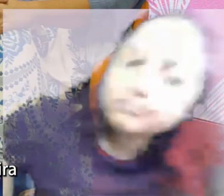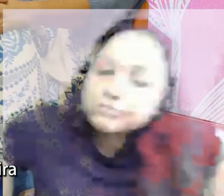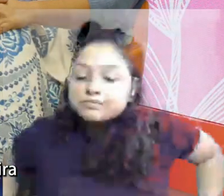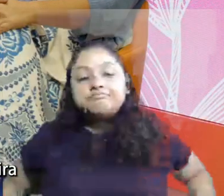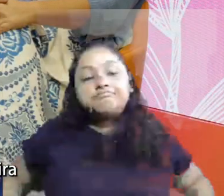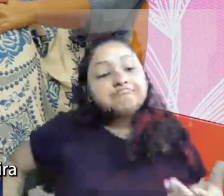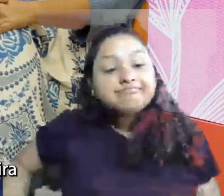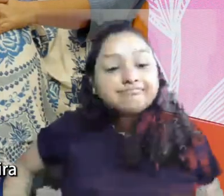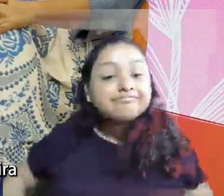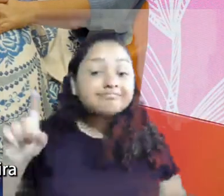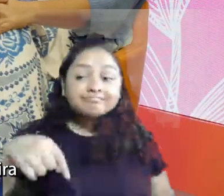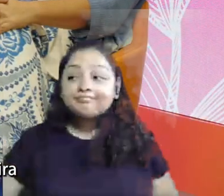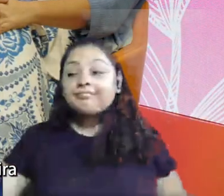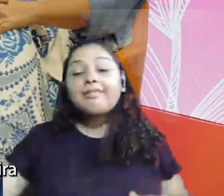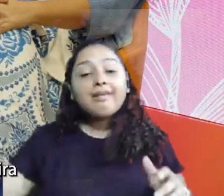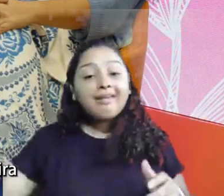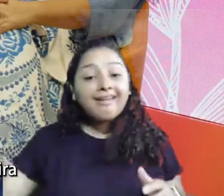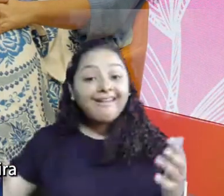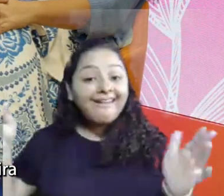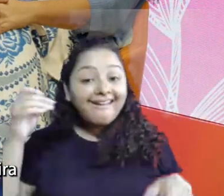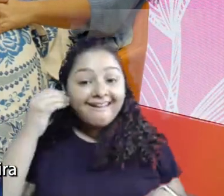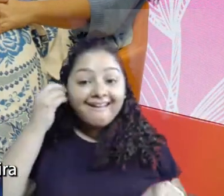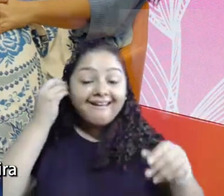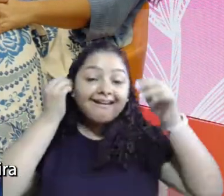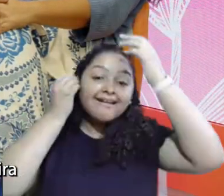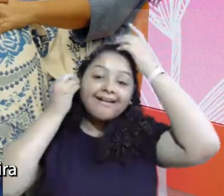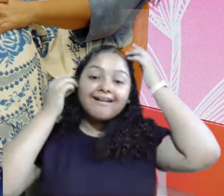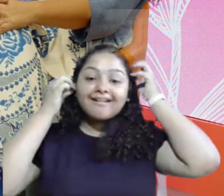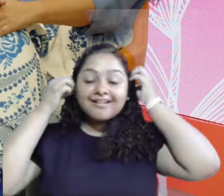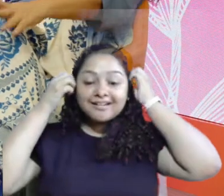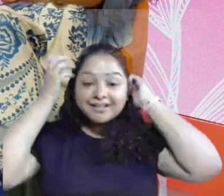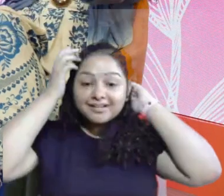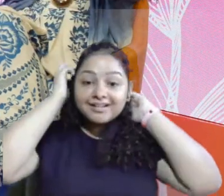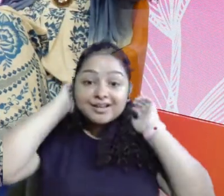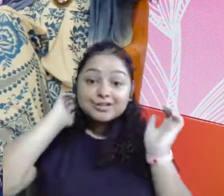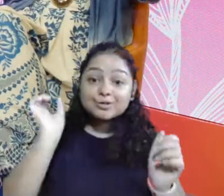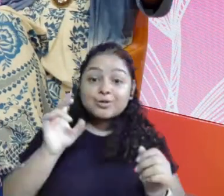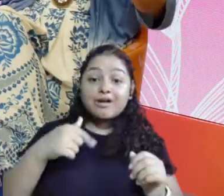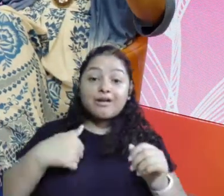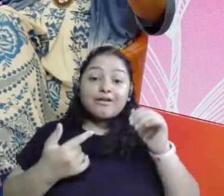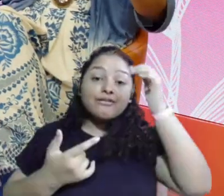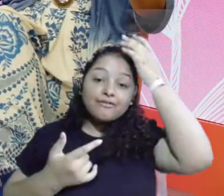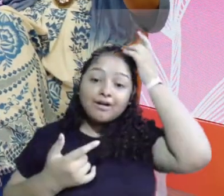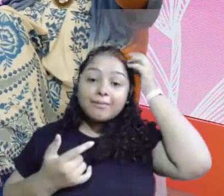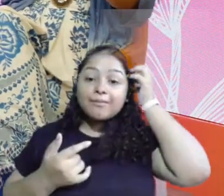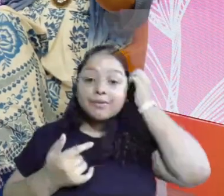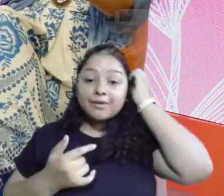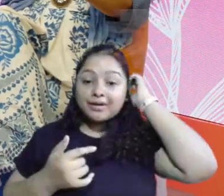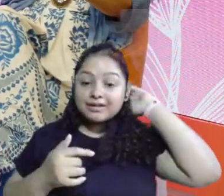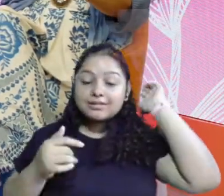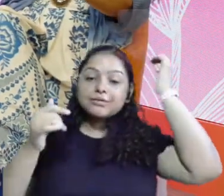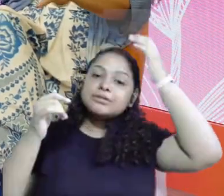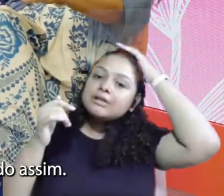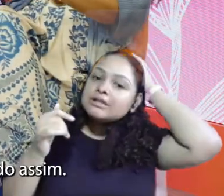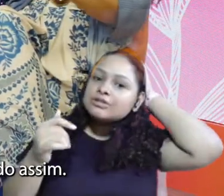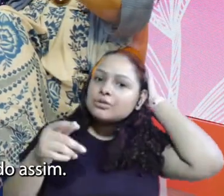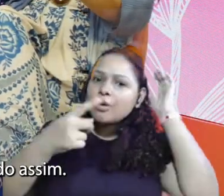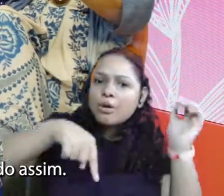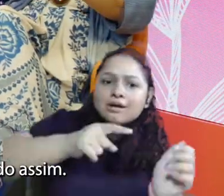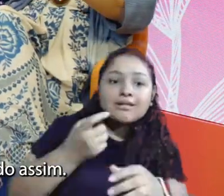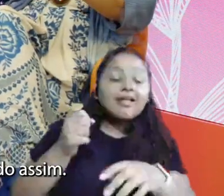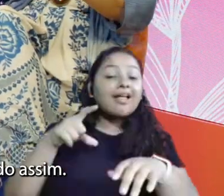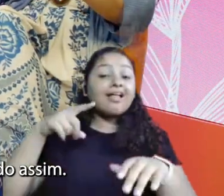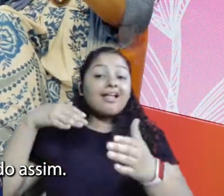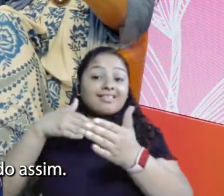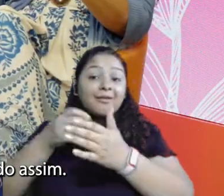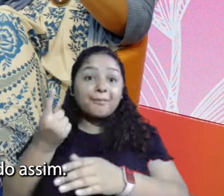A primeira vez que veio um casal, aquilo me encantou de uma tal maneira um quiosque inteiro só eu, o Fabão e o casal. A gente